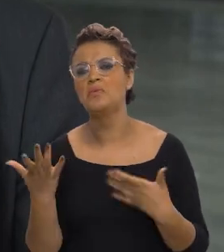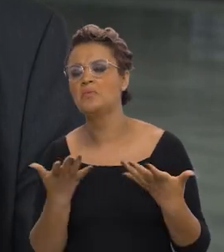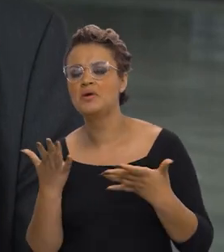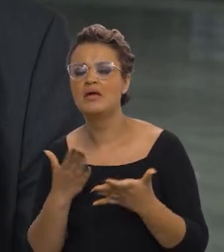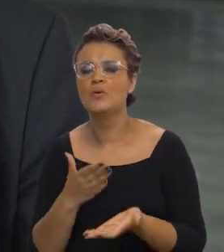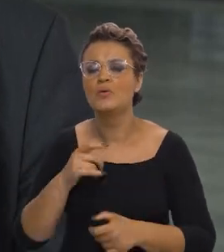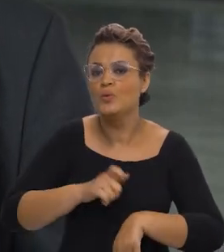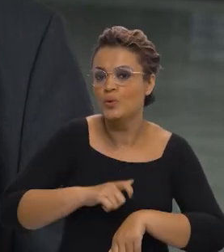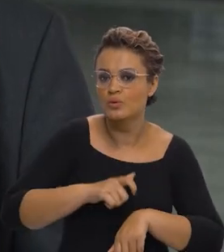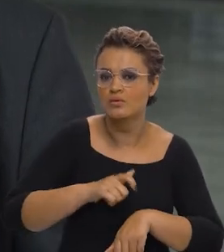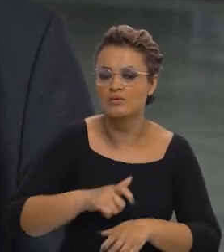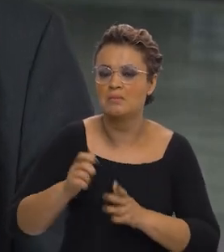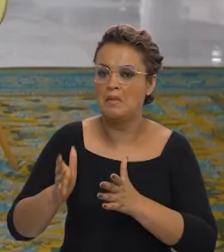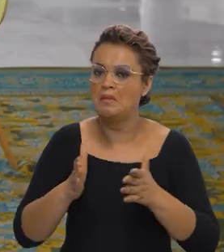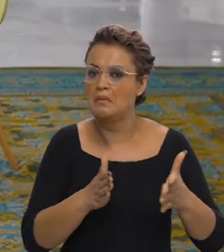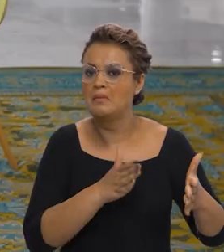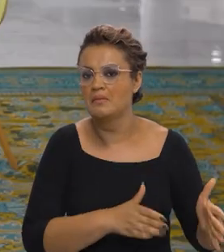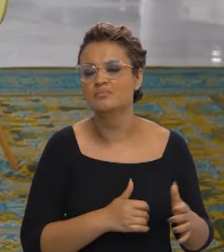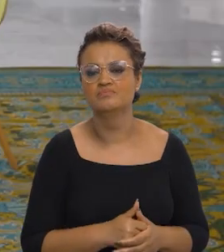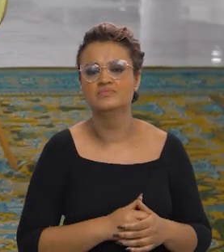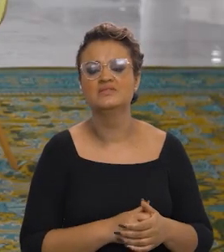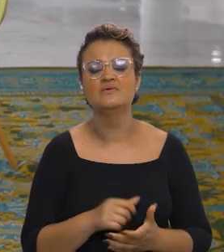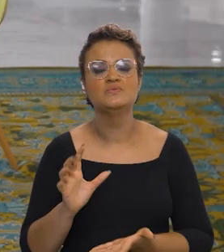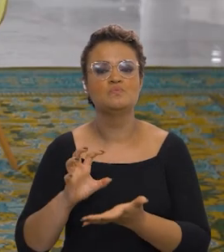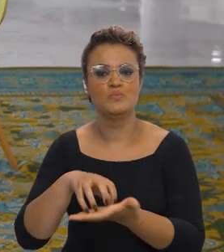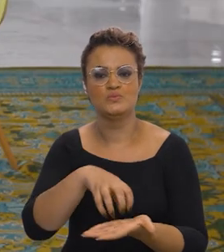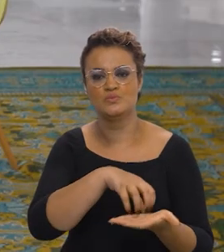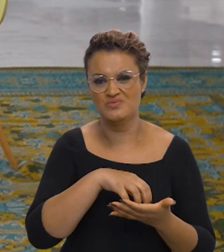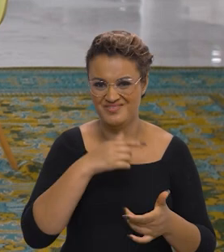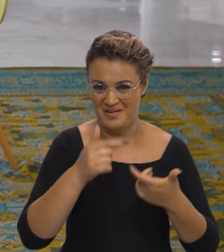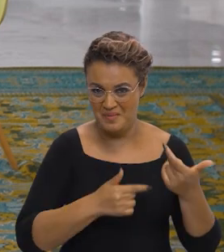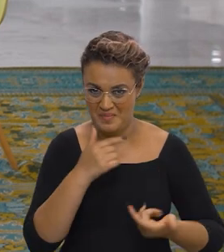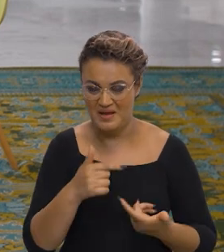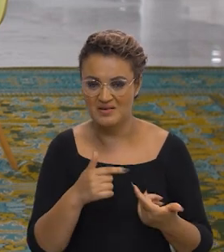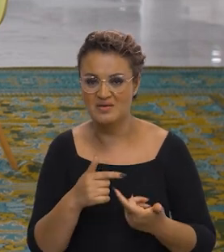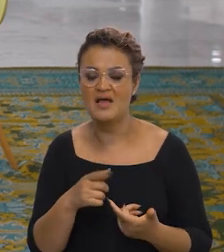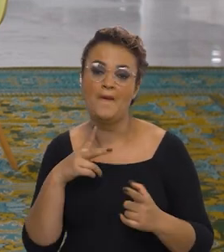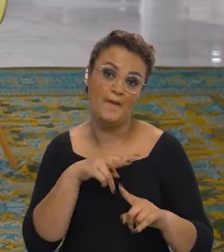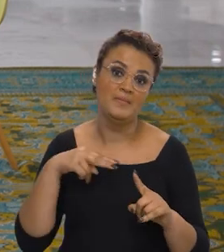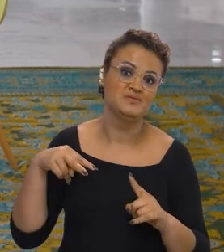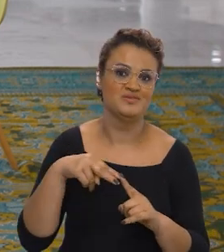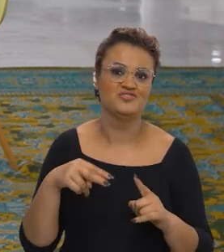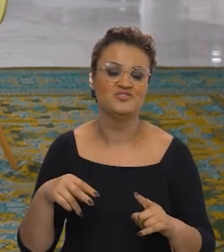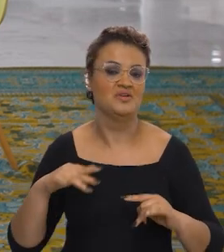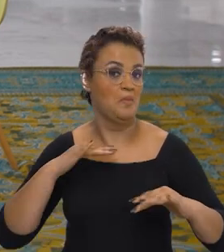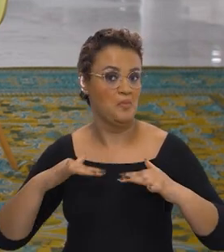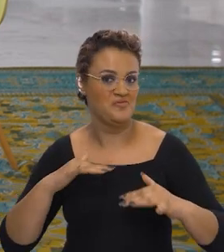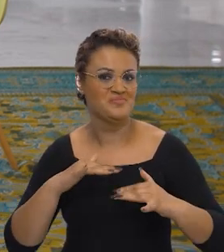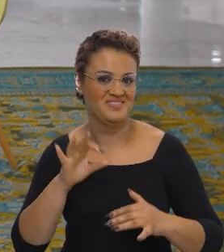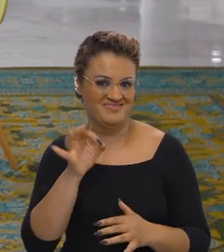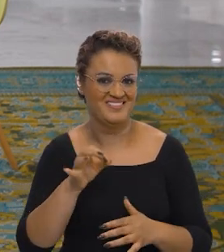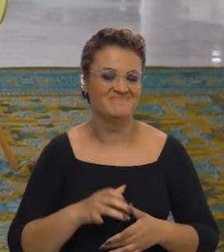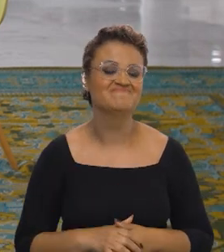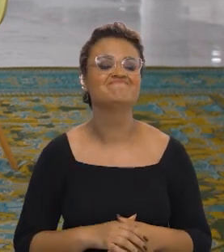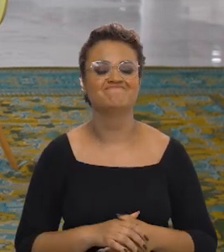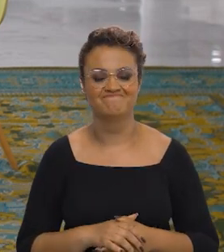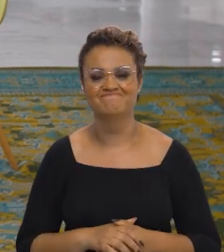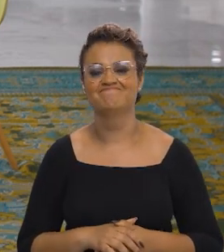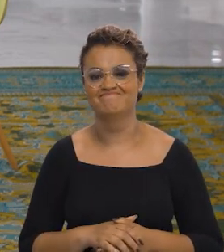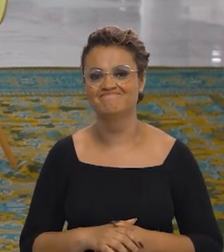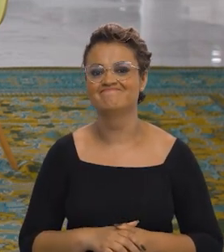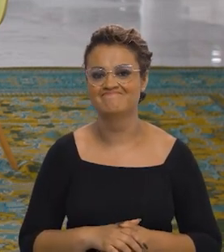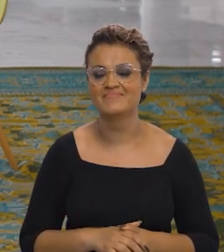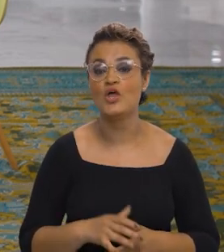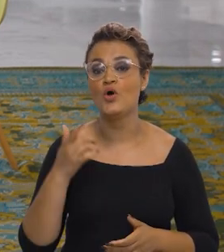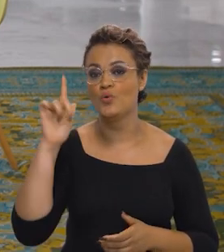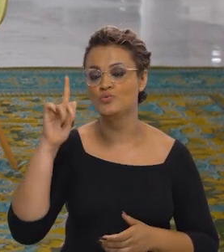com o cronograma de execução. Então, esses postos de trabalho é uma perspectiva bastante grande. país. E